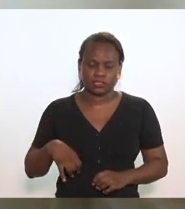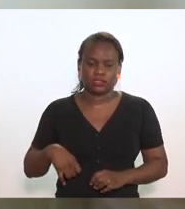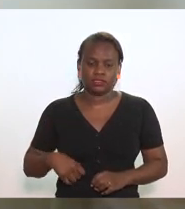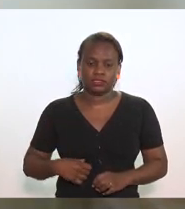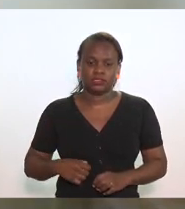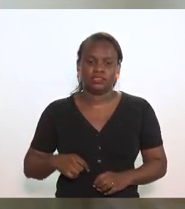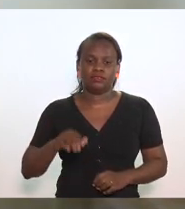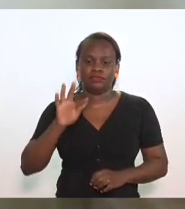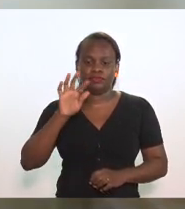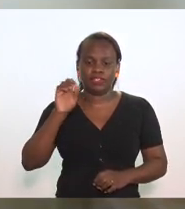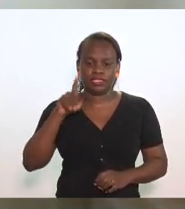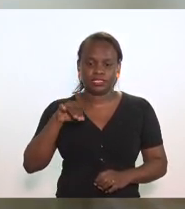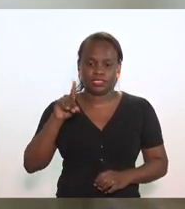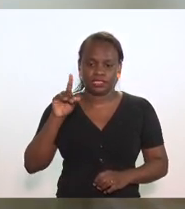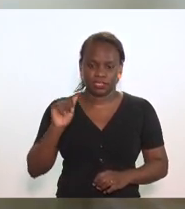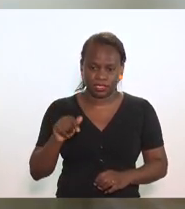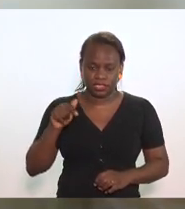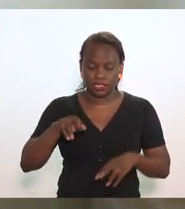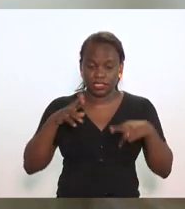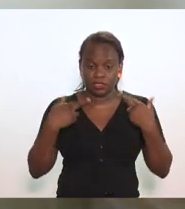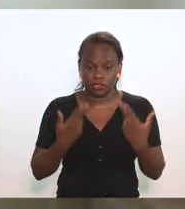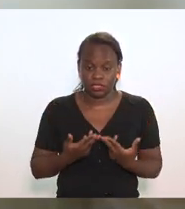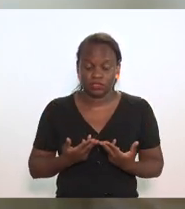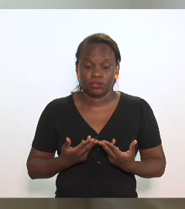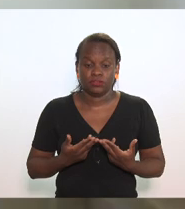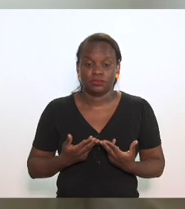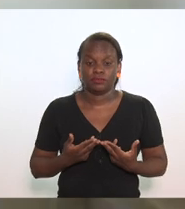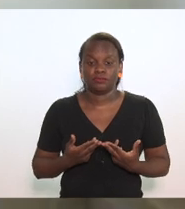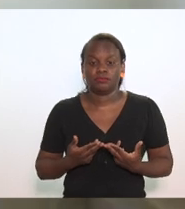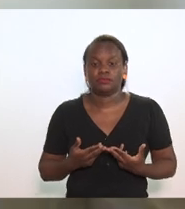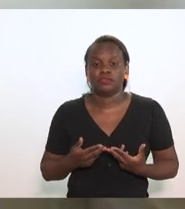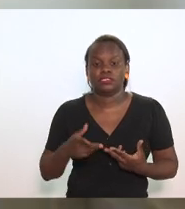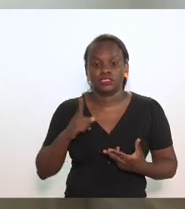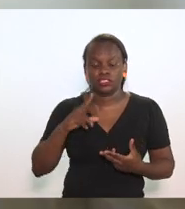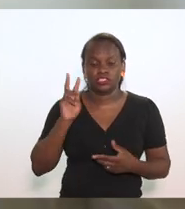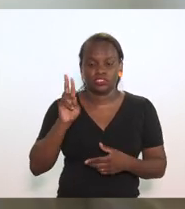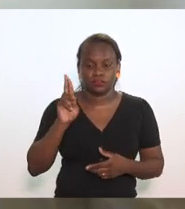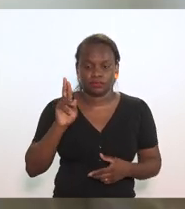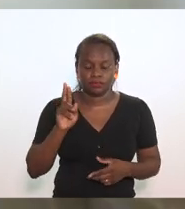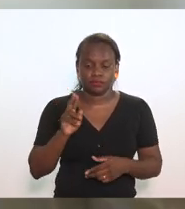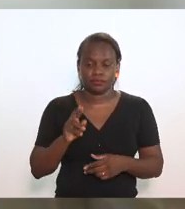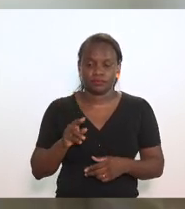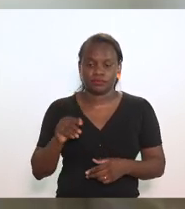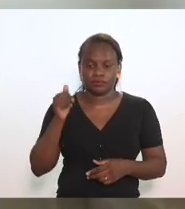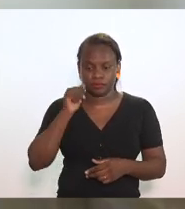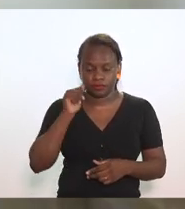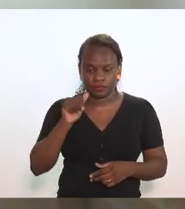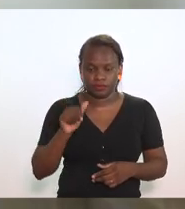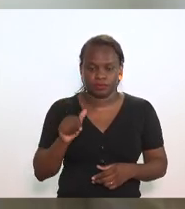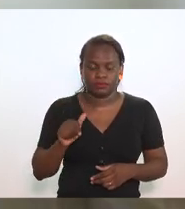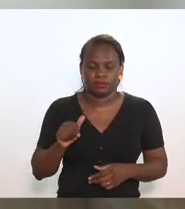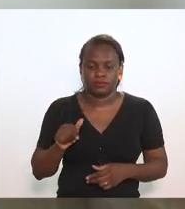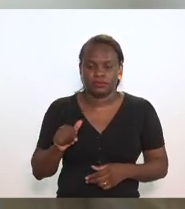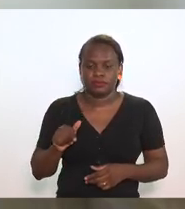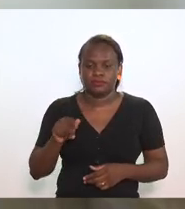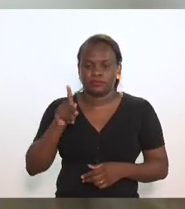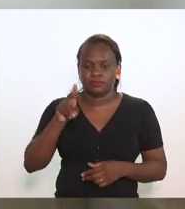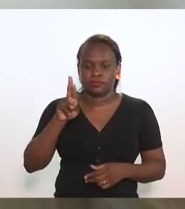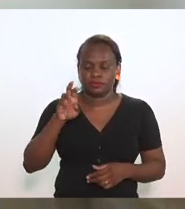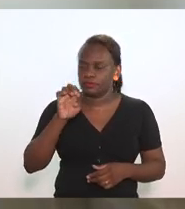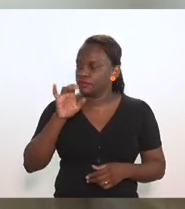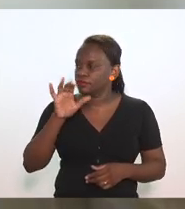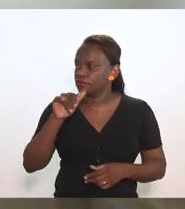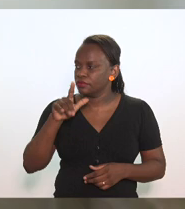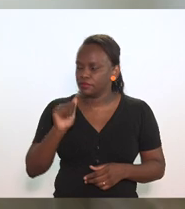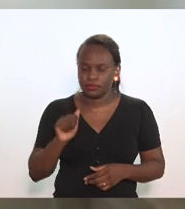a fazenda aqui na reunião está representada pela doutora Priscila